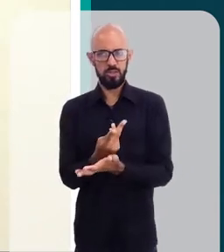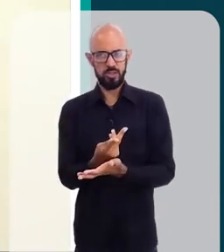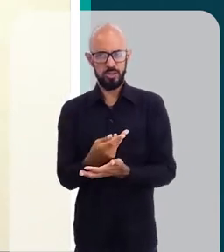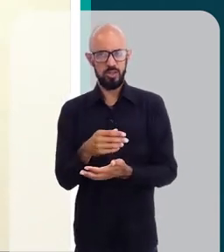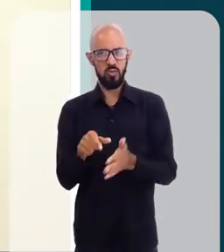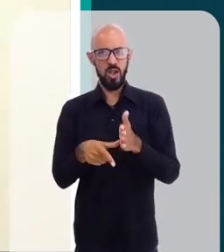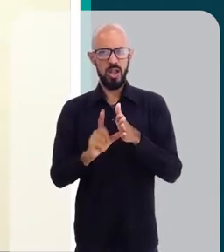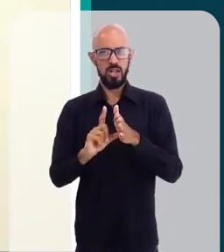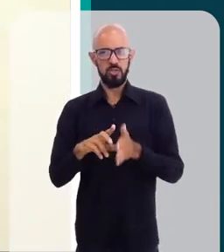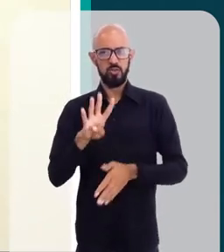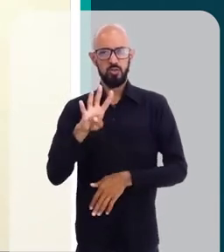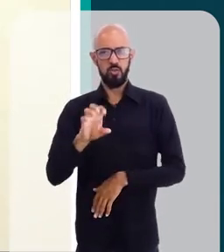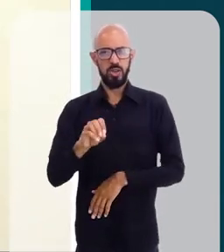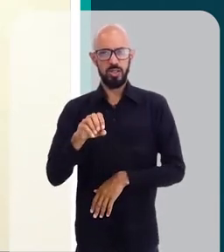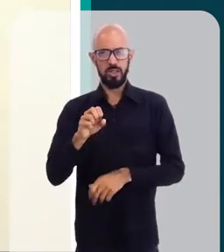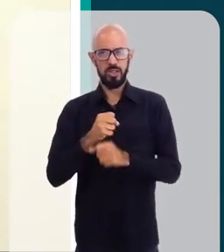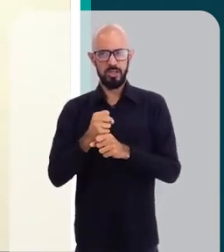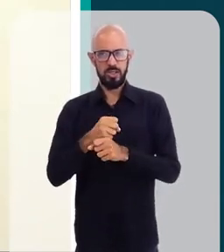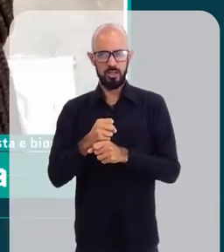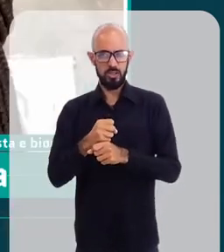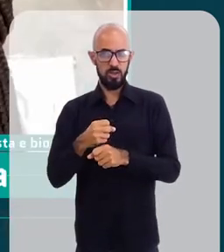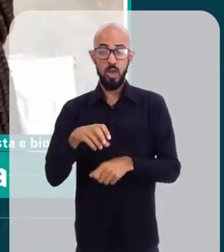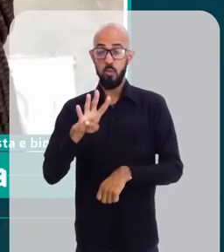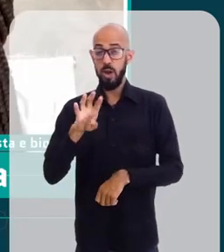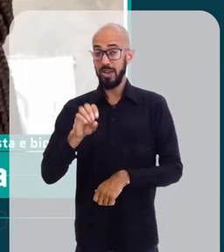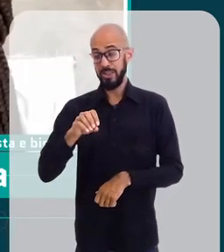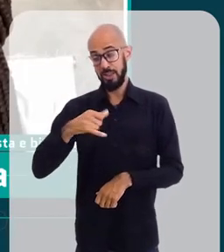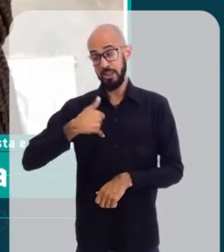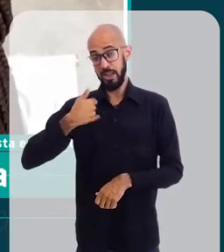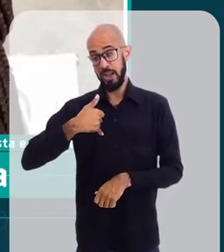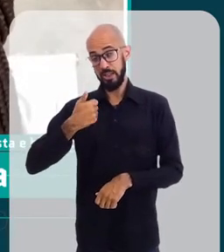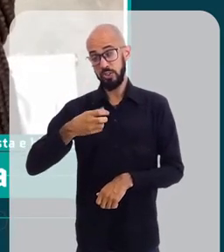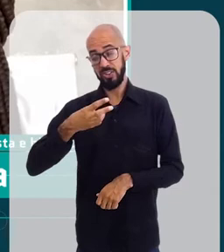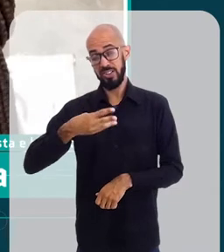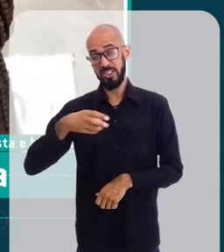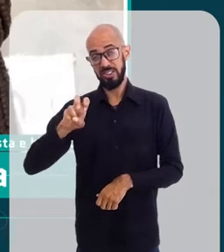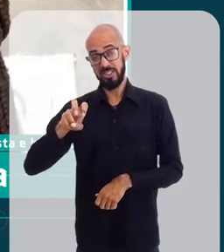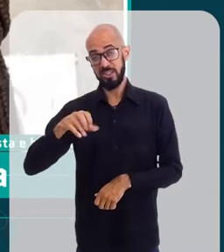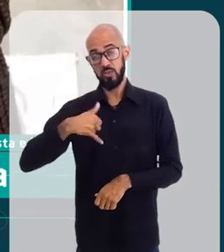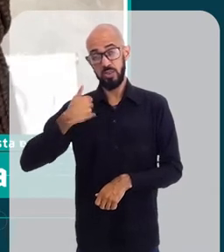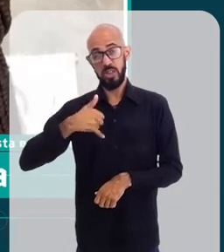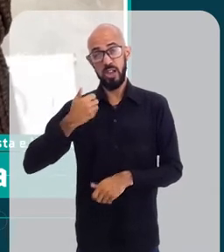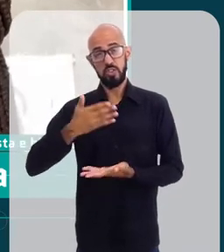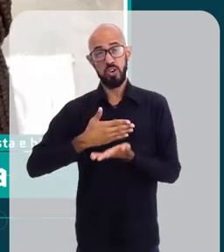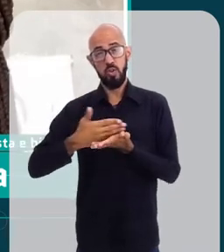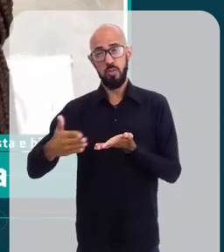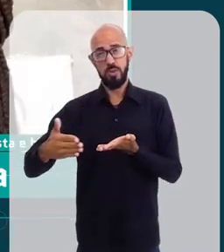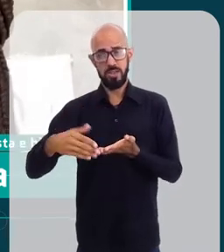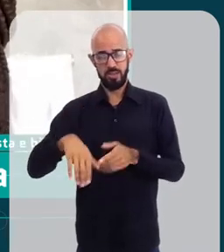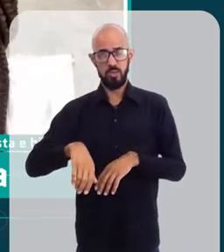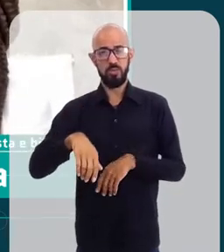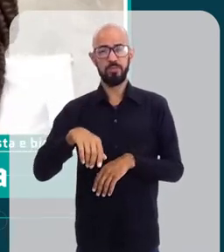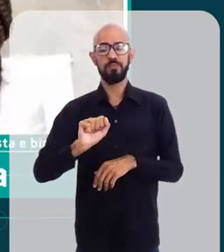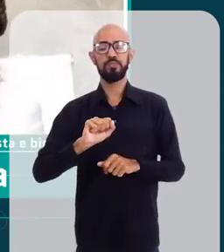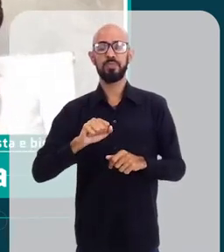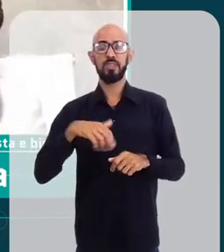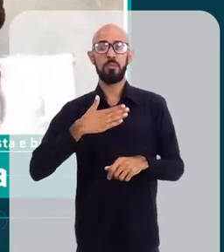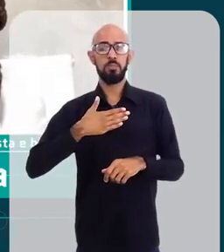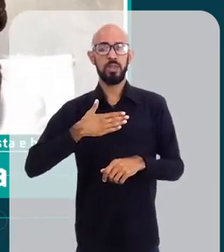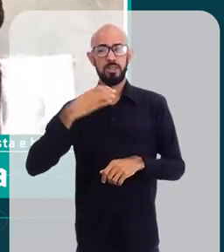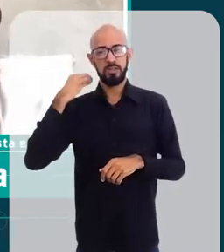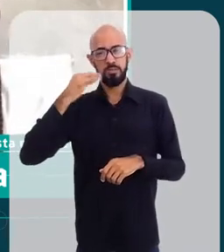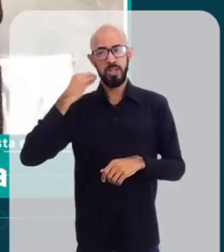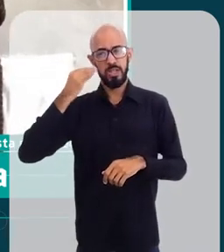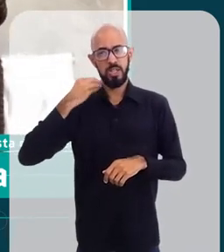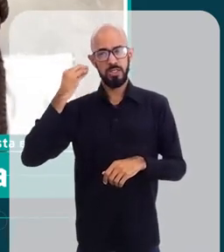se apresentado antes dos 40 anos, entre os 35 40 anos já com dermatose papulosa, que na